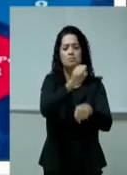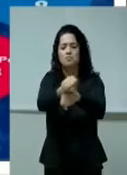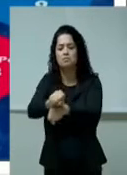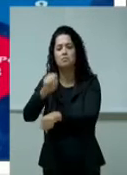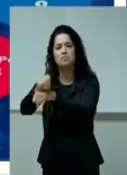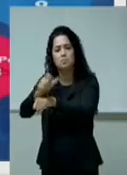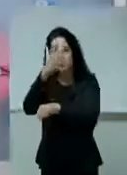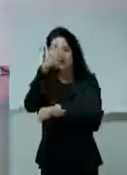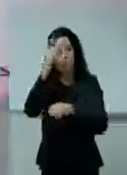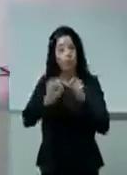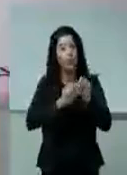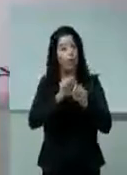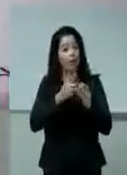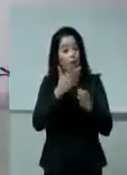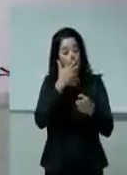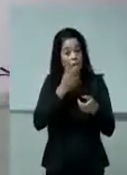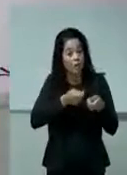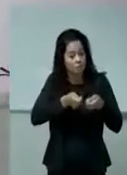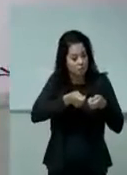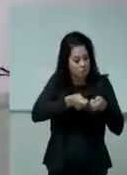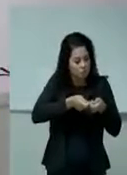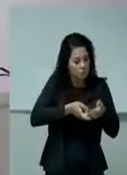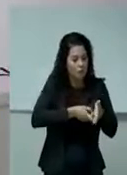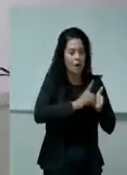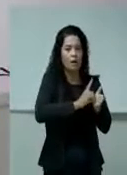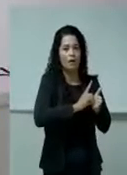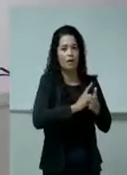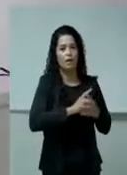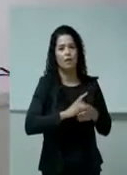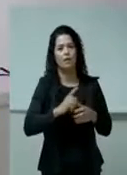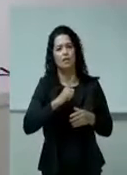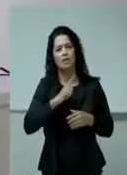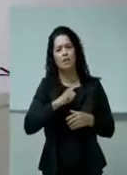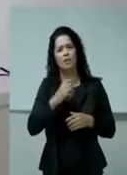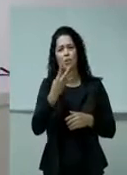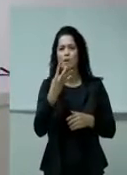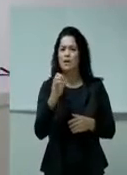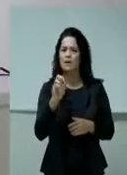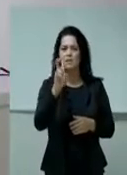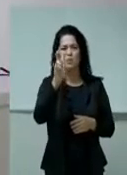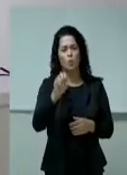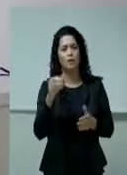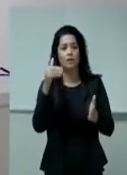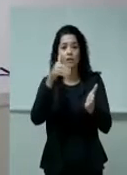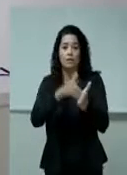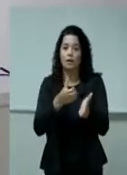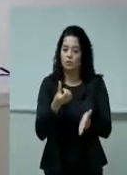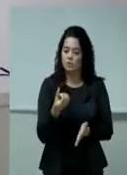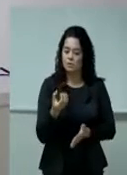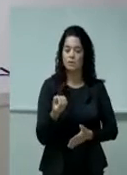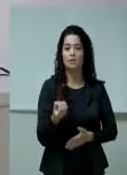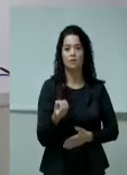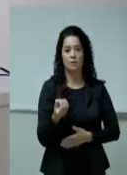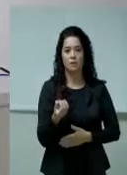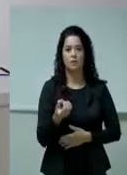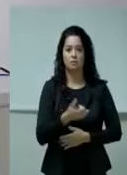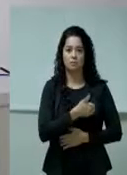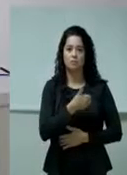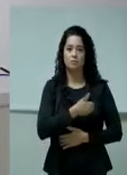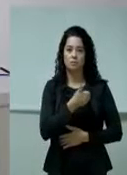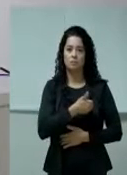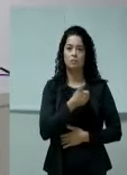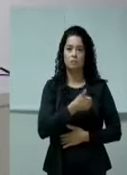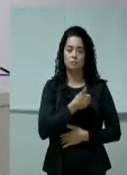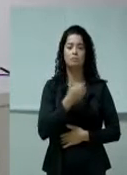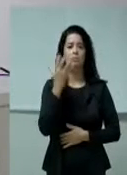menino porque é um trabalho de jovem, embora acabou já com 40, com 50, até com 60 anos de idade. É muito